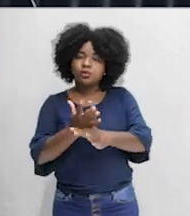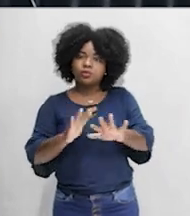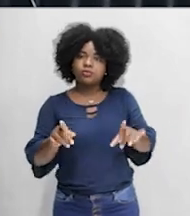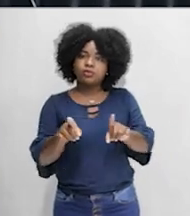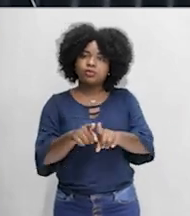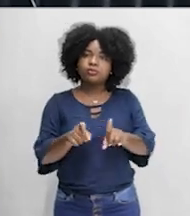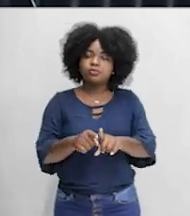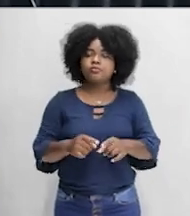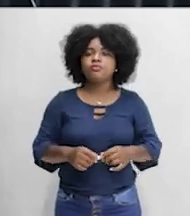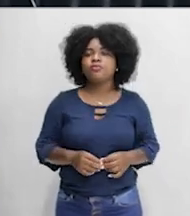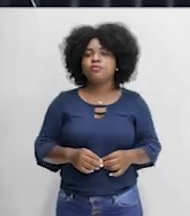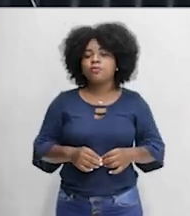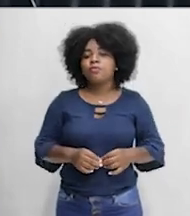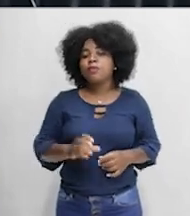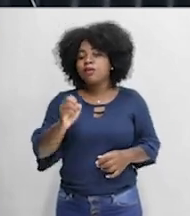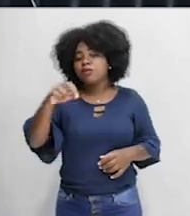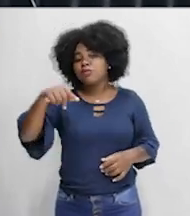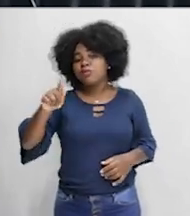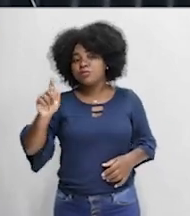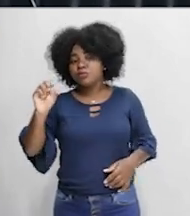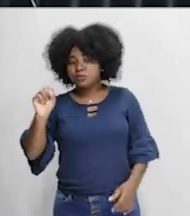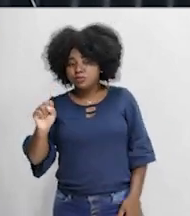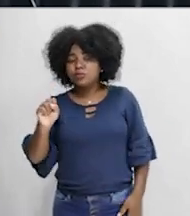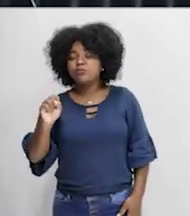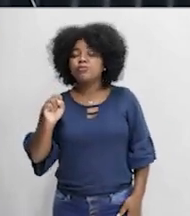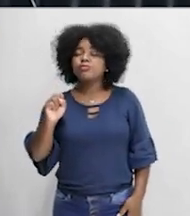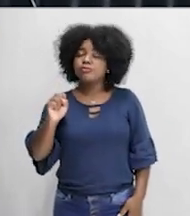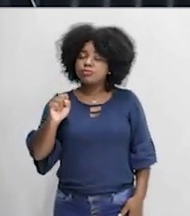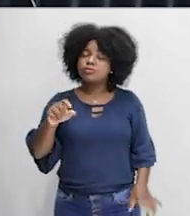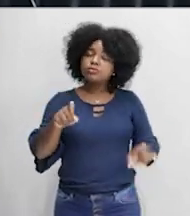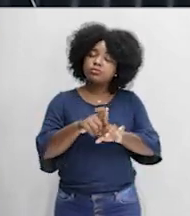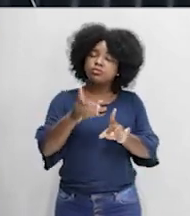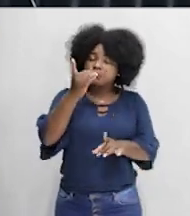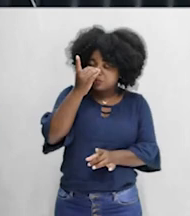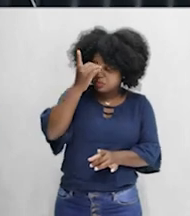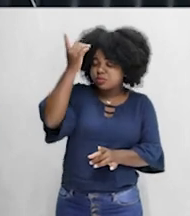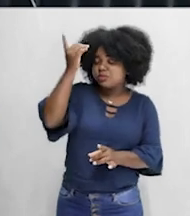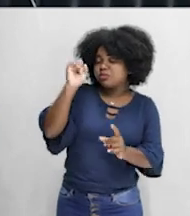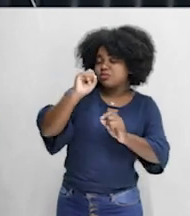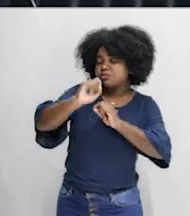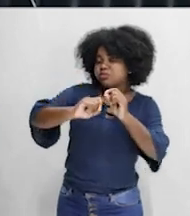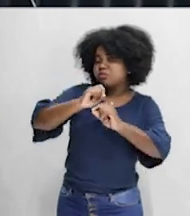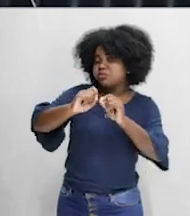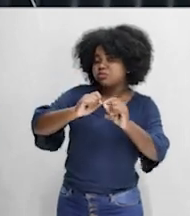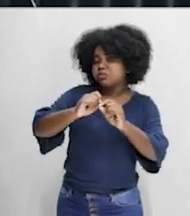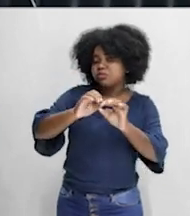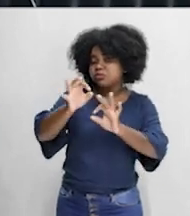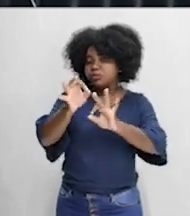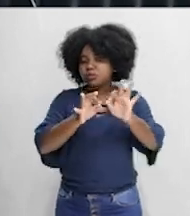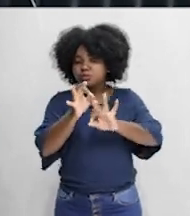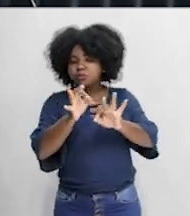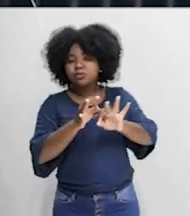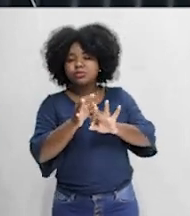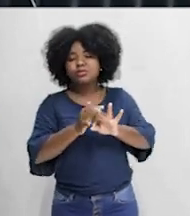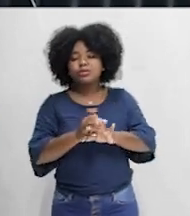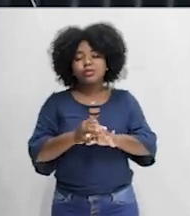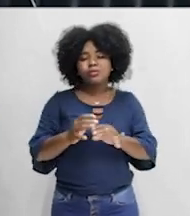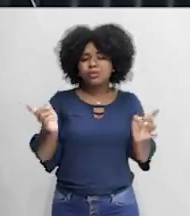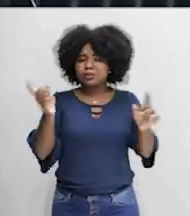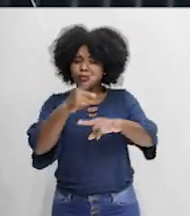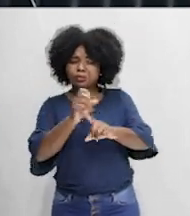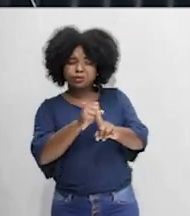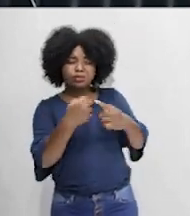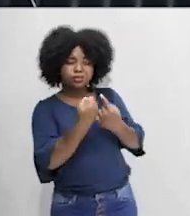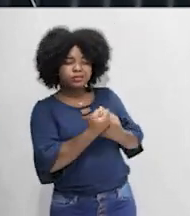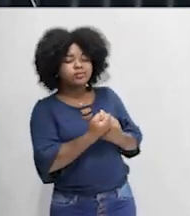aí, muitas vezes, as ONGs têm, às vezes, uma ideia de que são órgãos que vão atuar contra a sociedade. Mas, muito